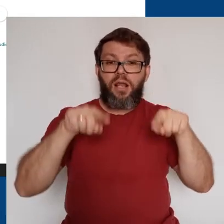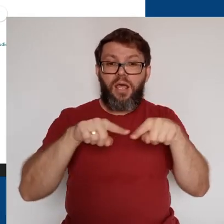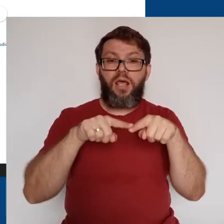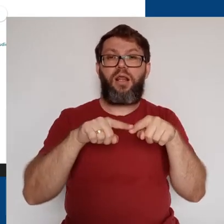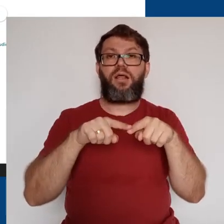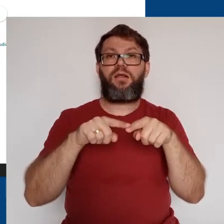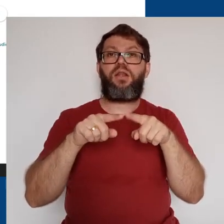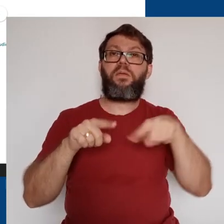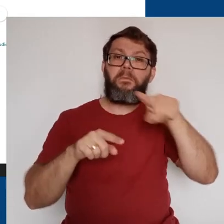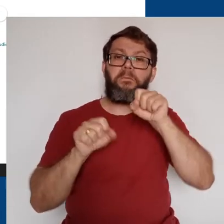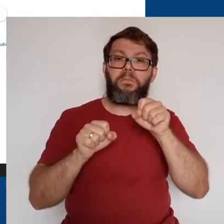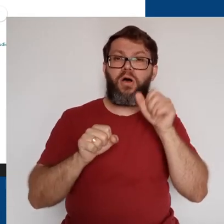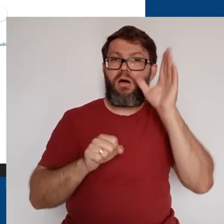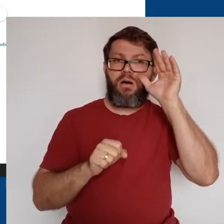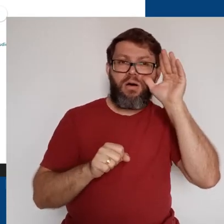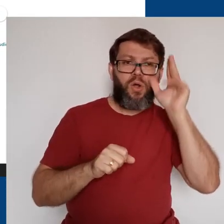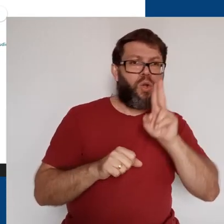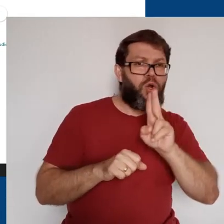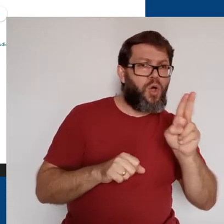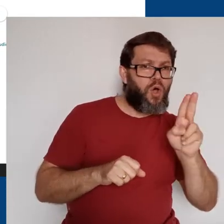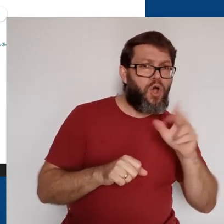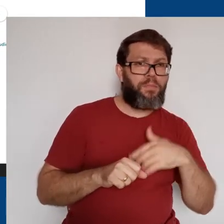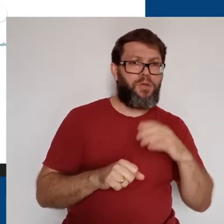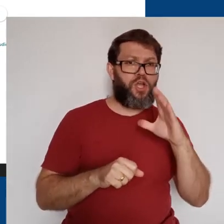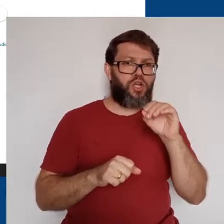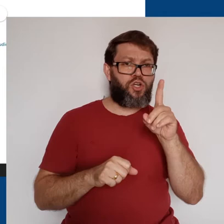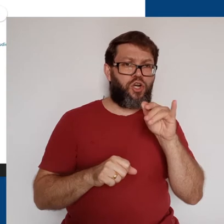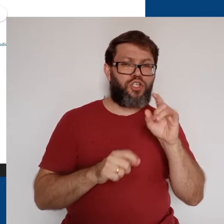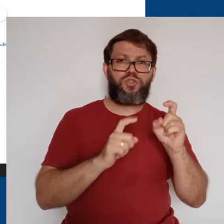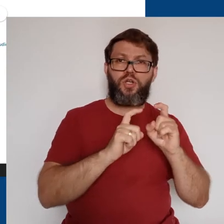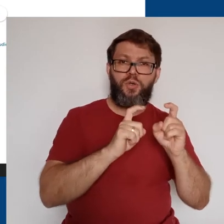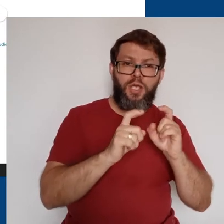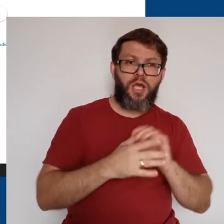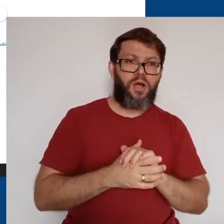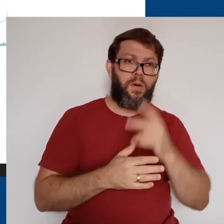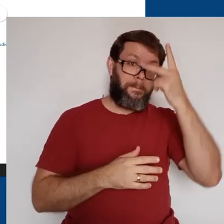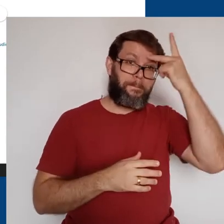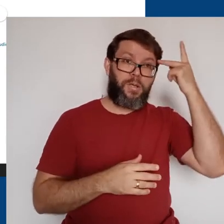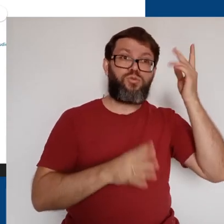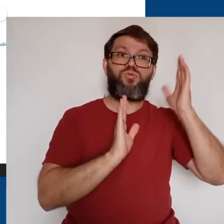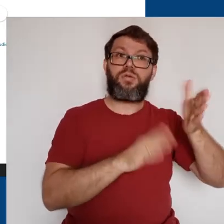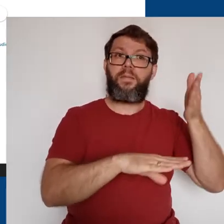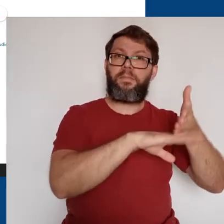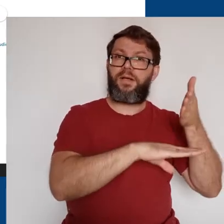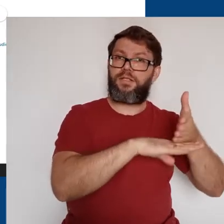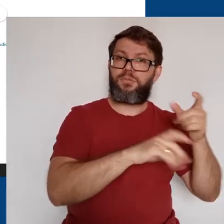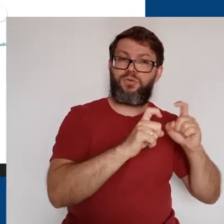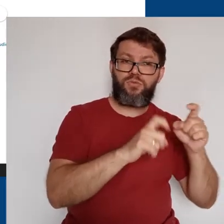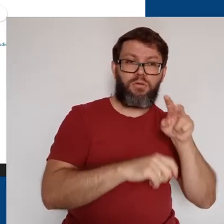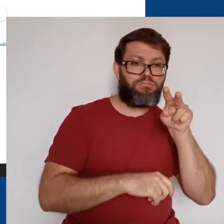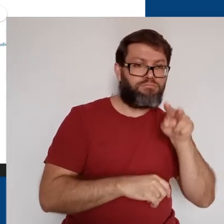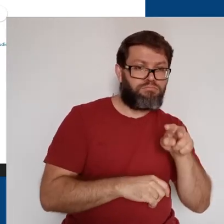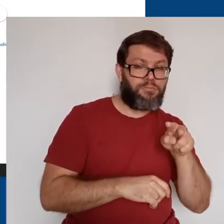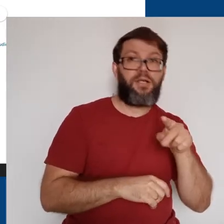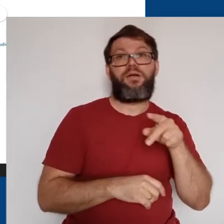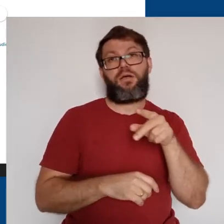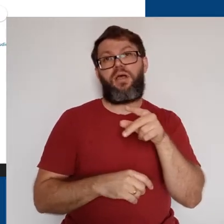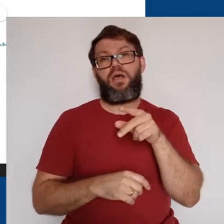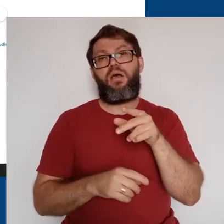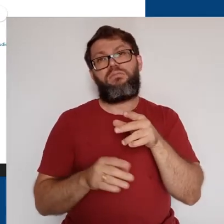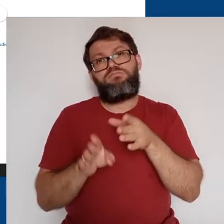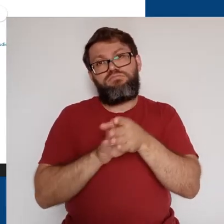Nessa tela inicial, podemos conferir o nome ou o código da reunião e quem já está participando dela.